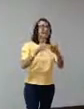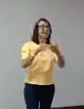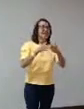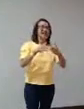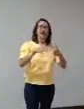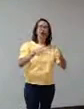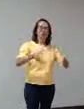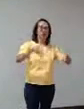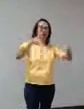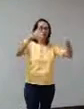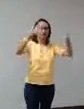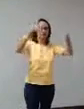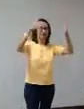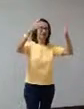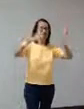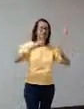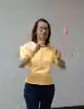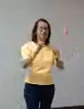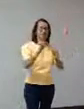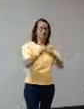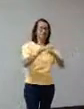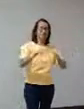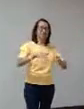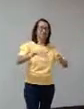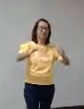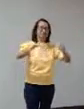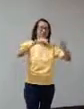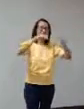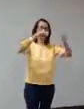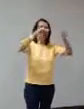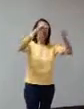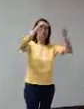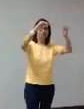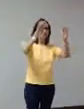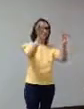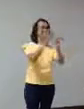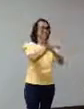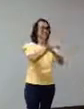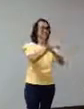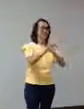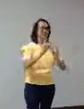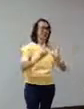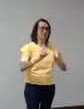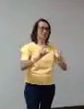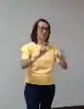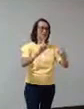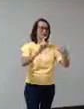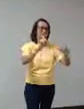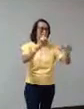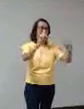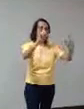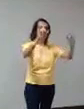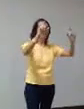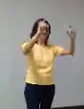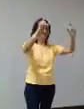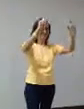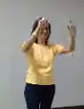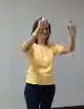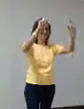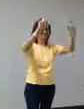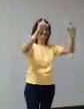O prédio tapou, a lateral. Então, agora, essas duas também fizeram parte de uma exposição